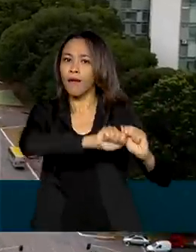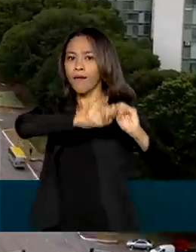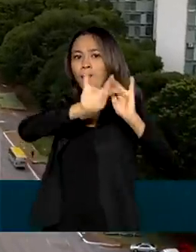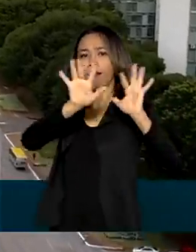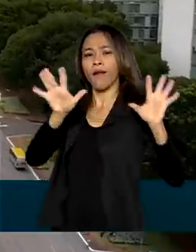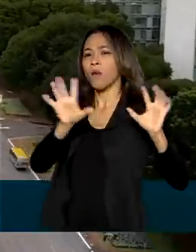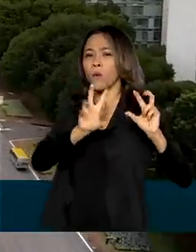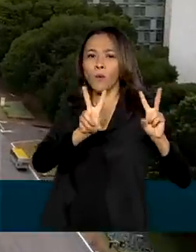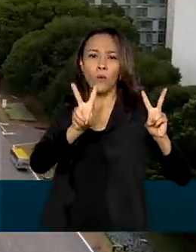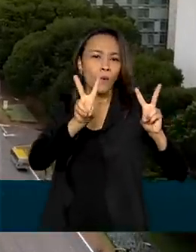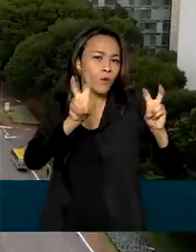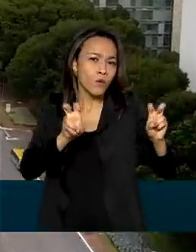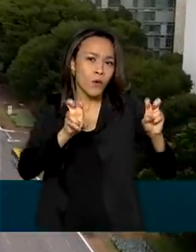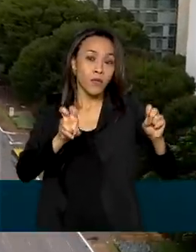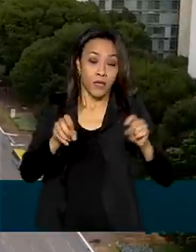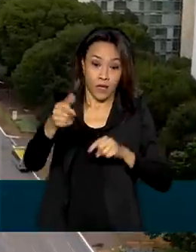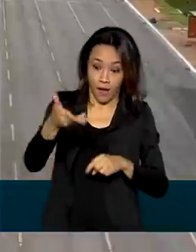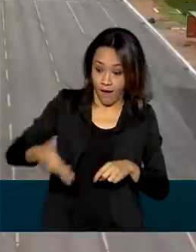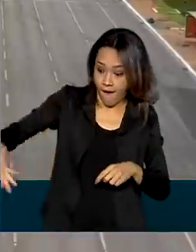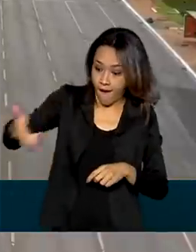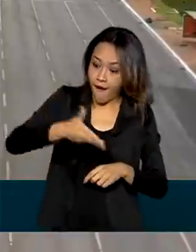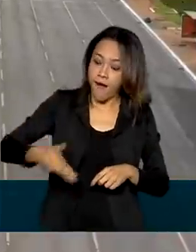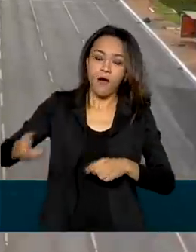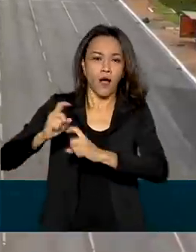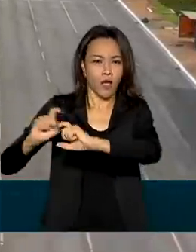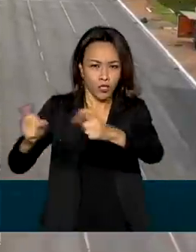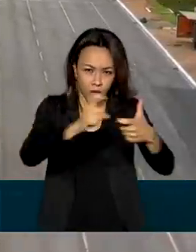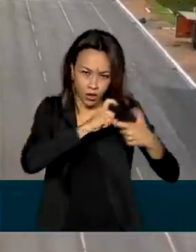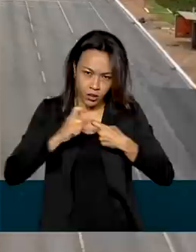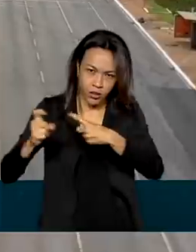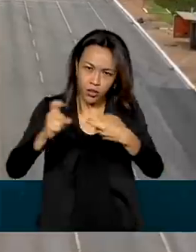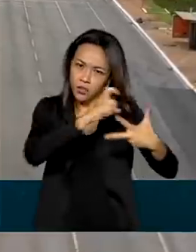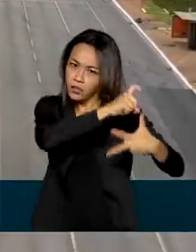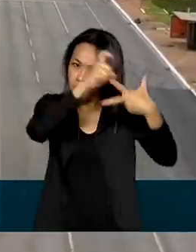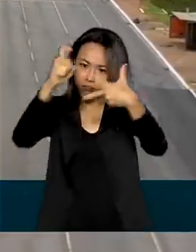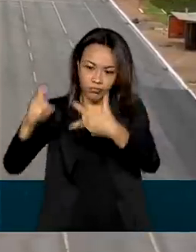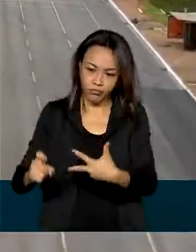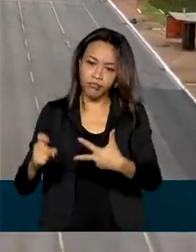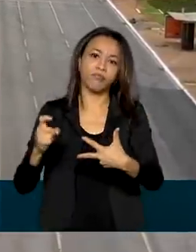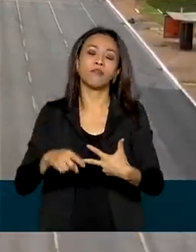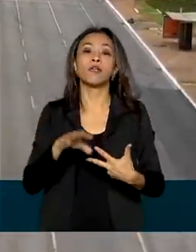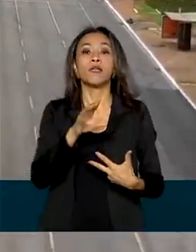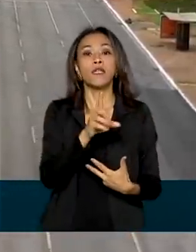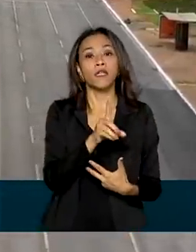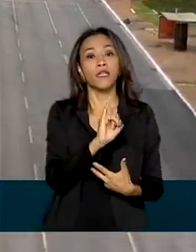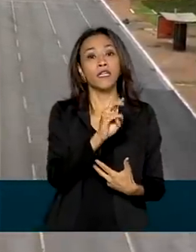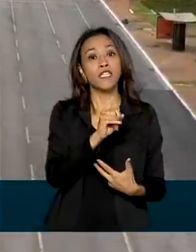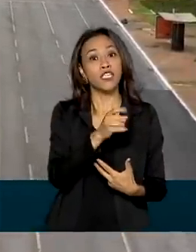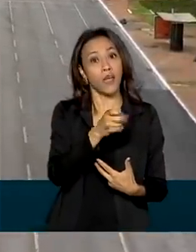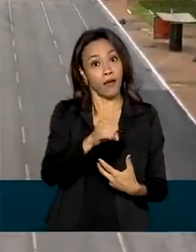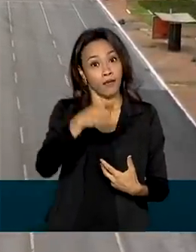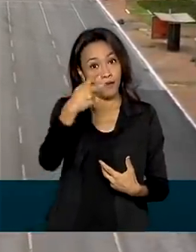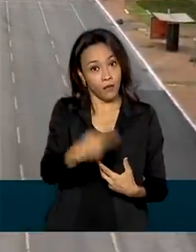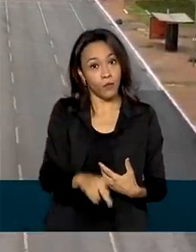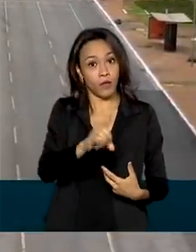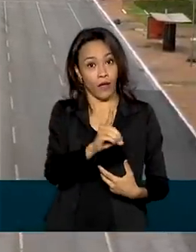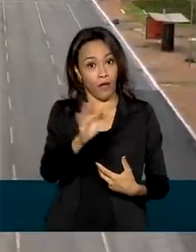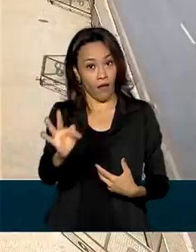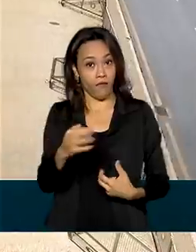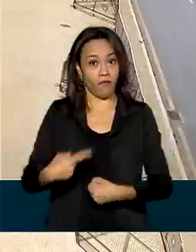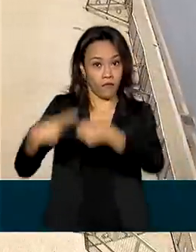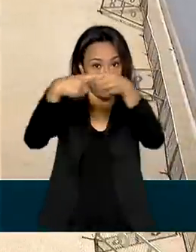administração pública direta e indireta de qualquer dos poderes da União, Estados, Distrito Federal e